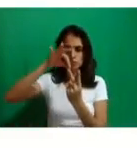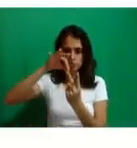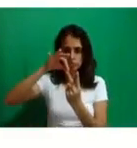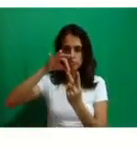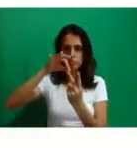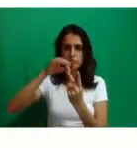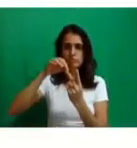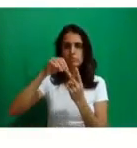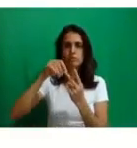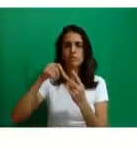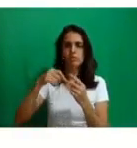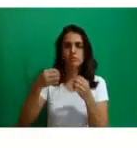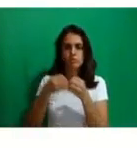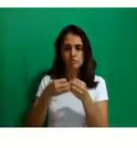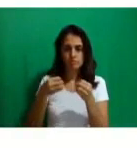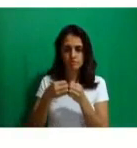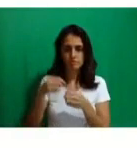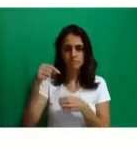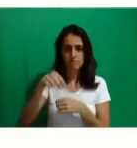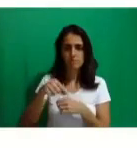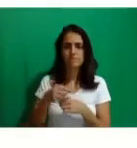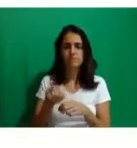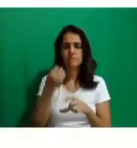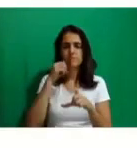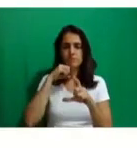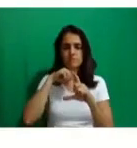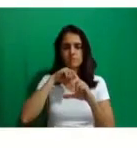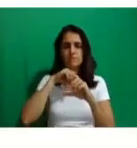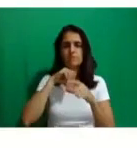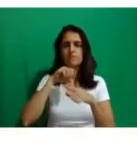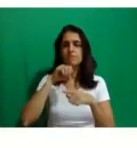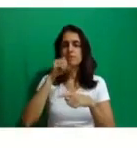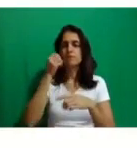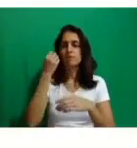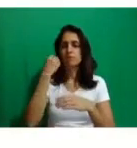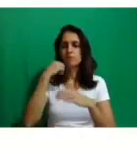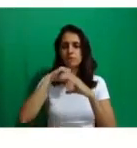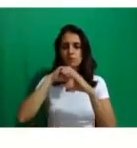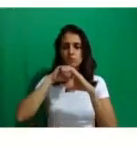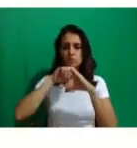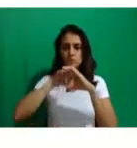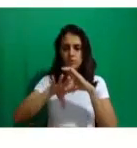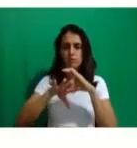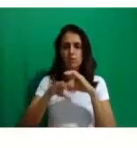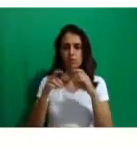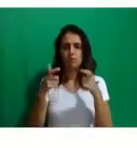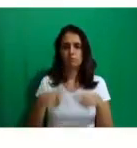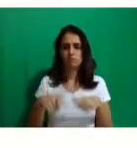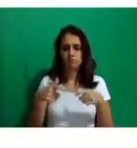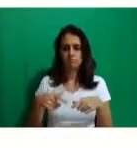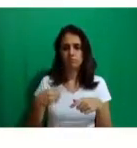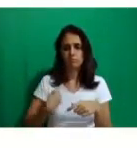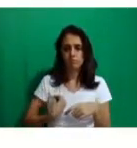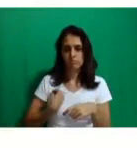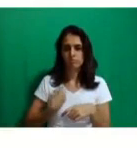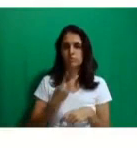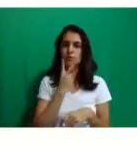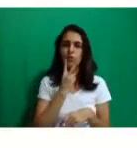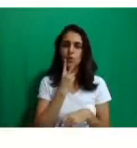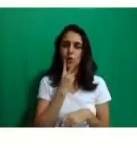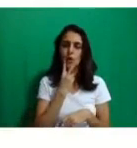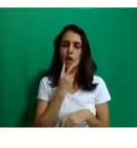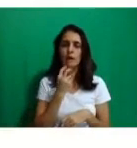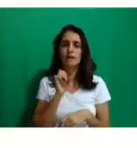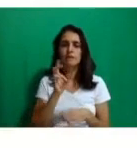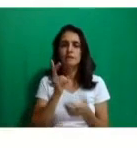Técnica, lembra? O Cefor localiza-se ali. Todas as terças-feiras, quando retornar,